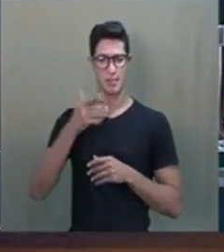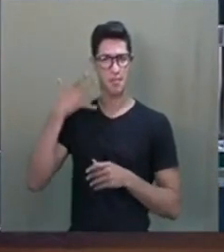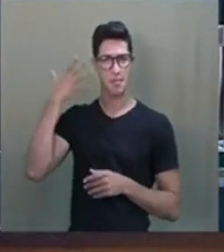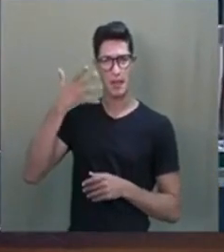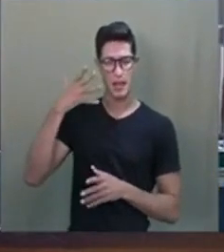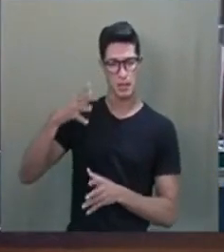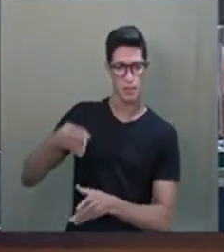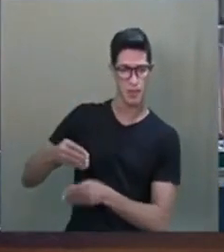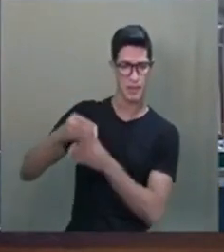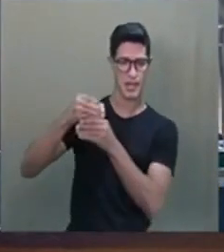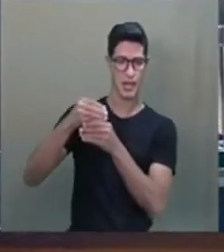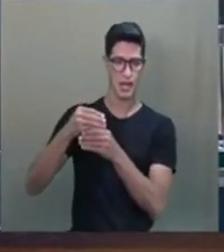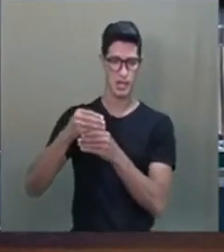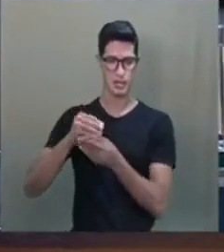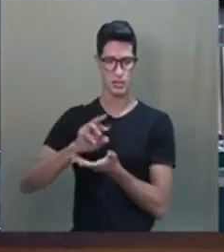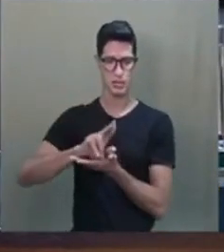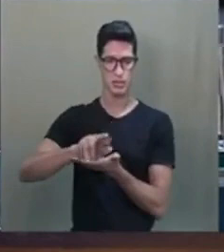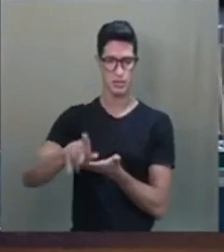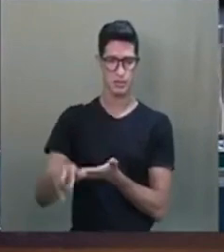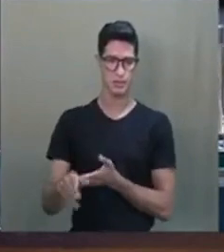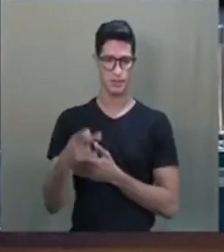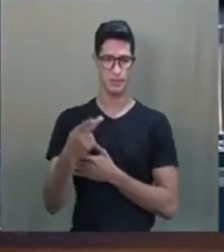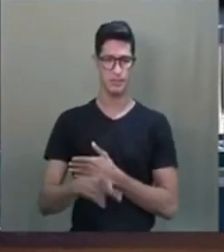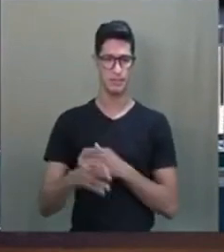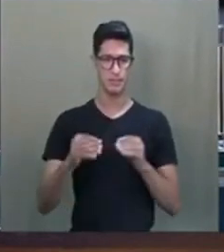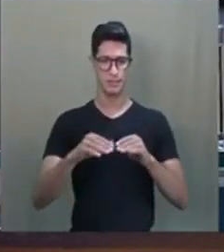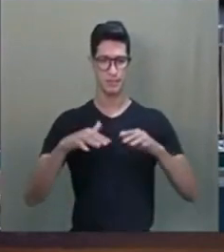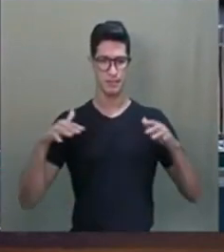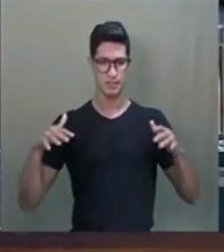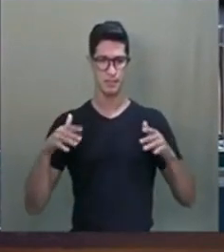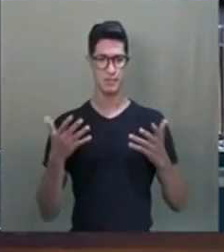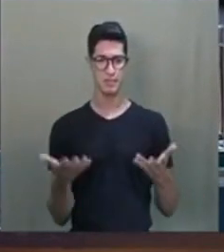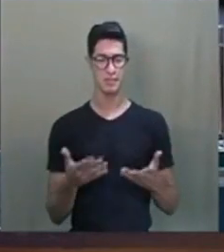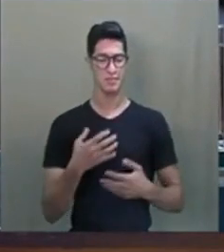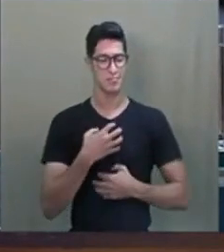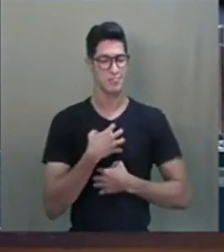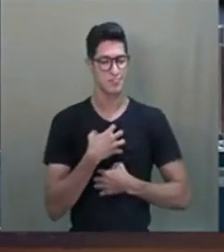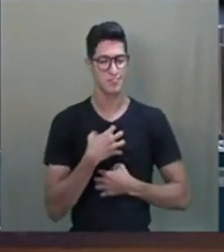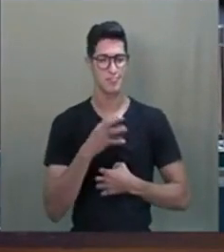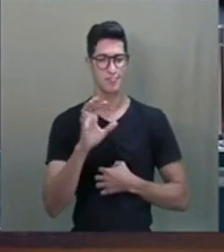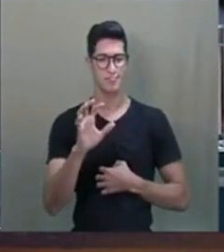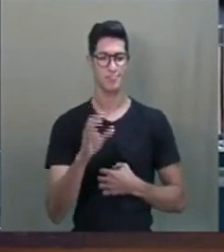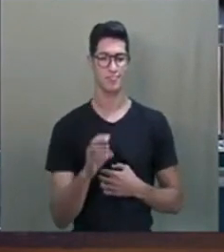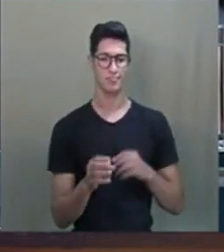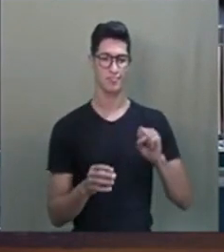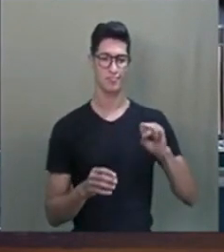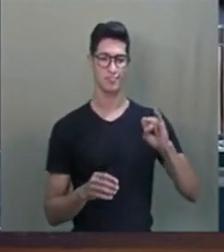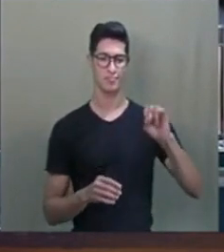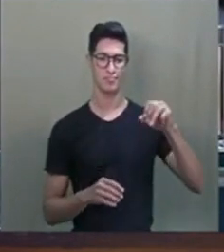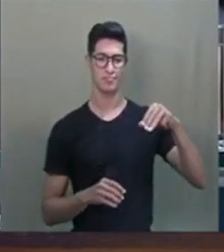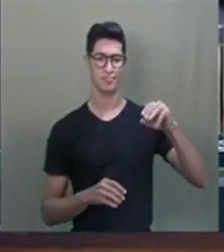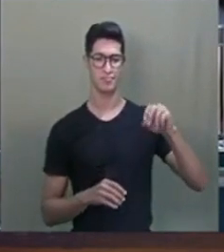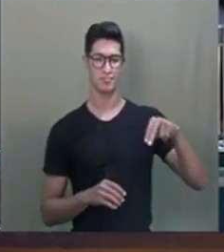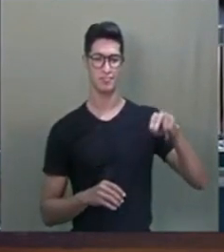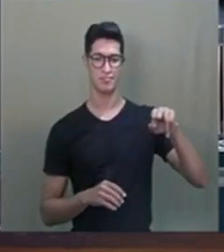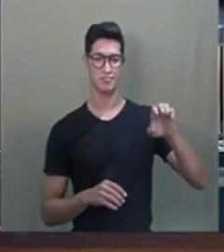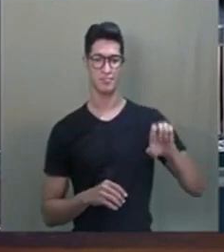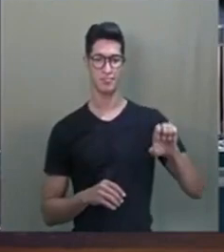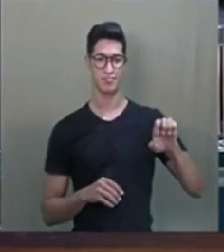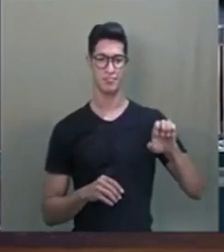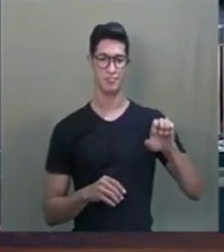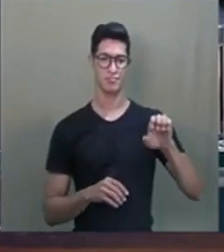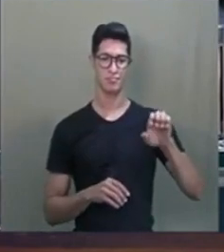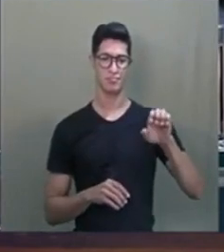diversos ângulos, né? Aqui nessa sessão. É impressionante. A Simone Arrojo, que é